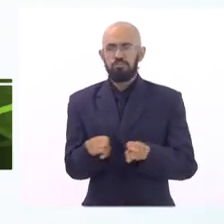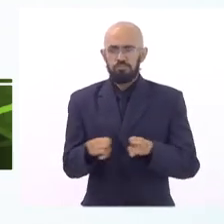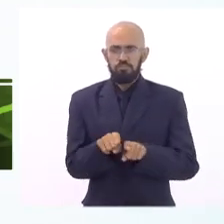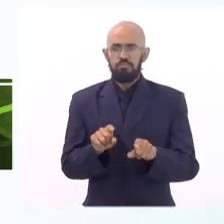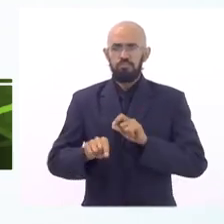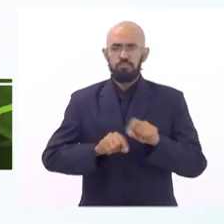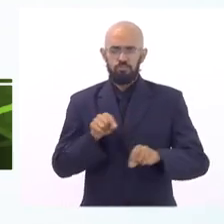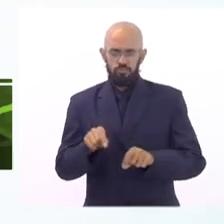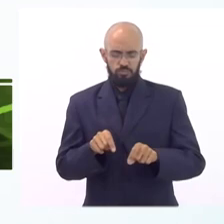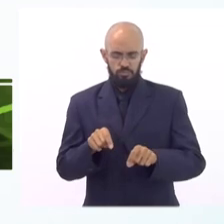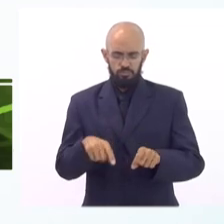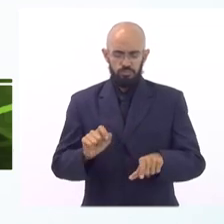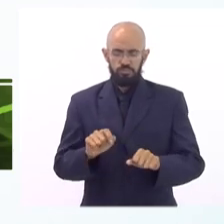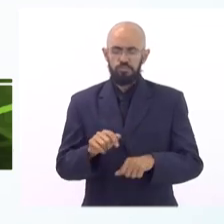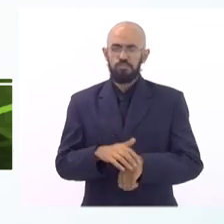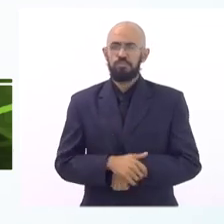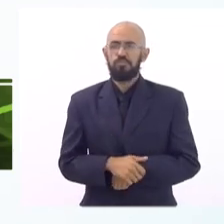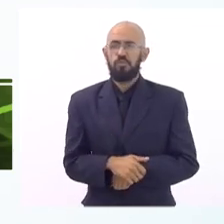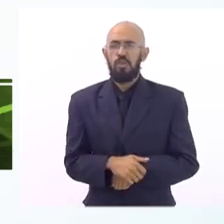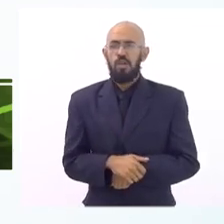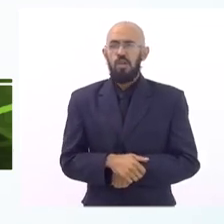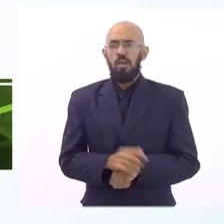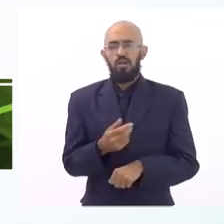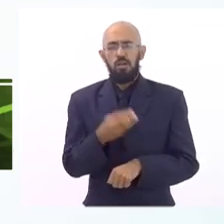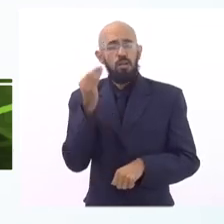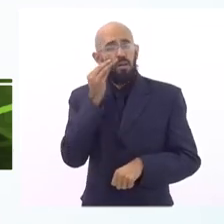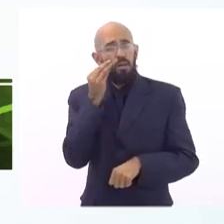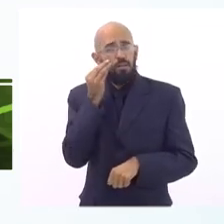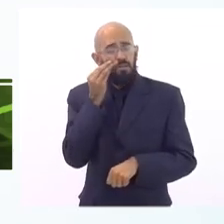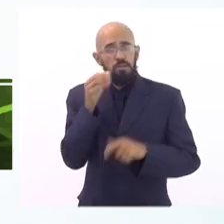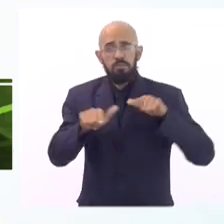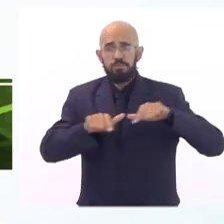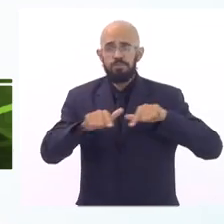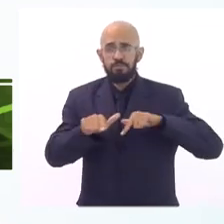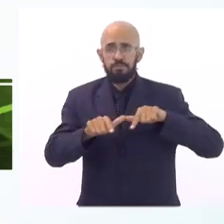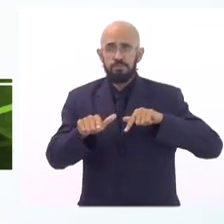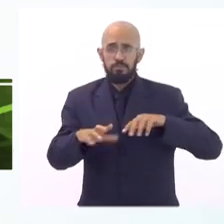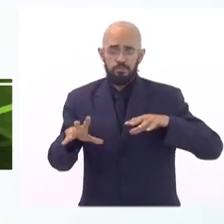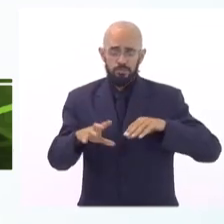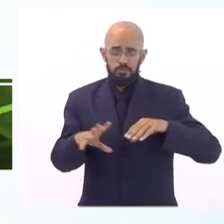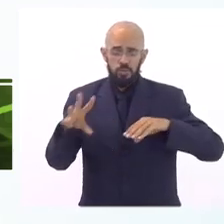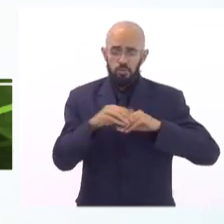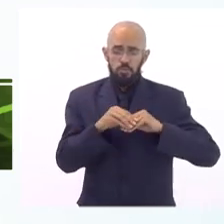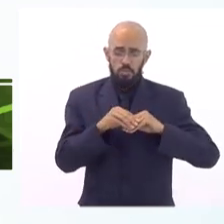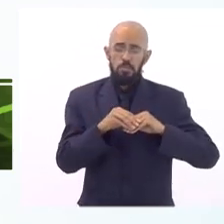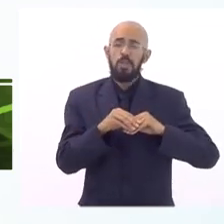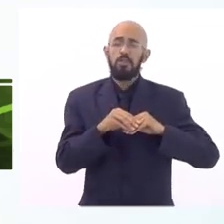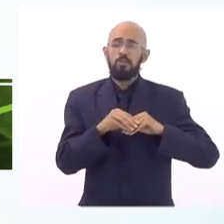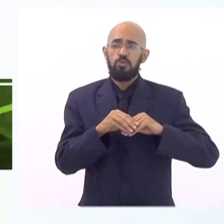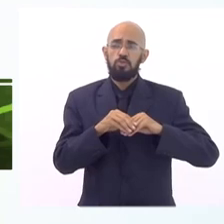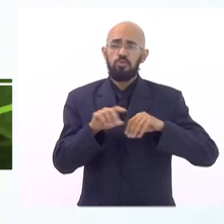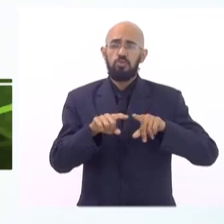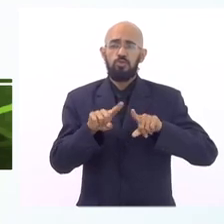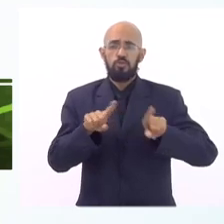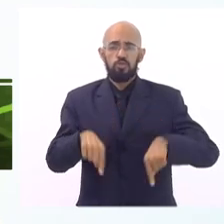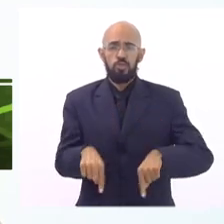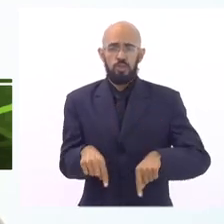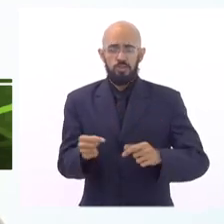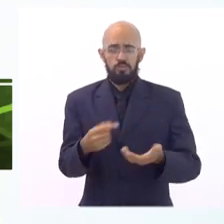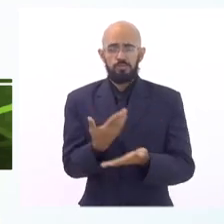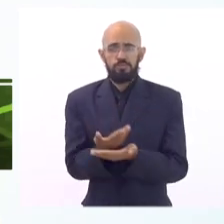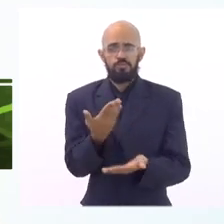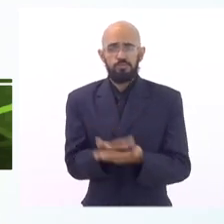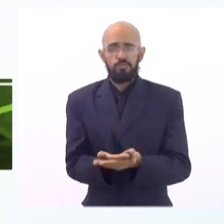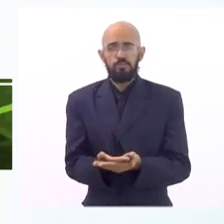estamos buscando trabalhar para que haja uma recomposição geral do quadro de servidores das escolas